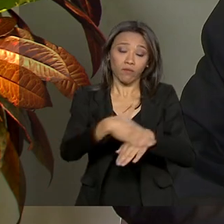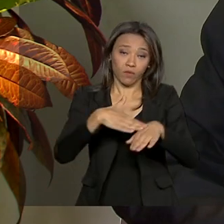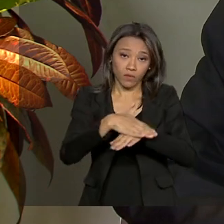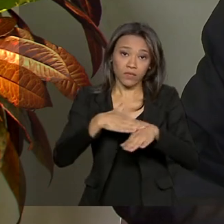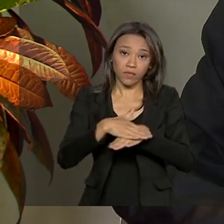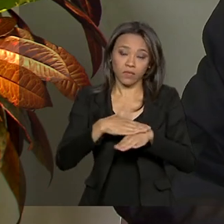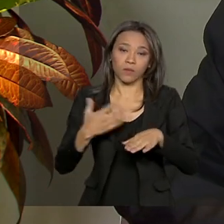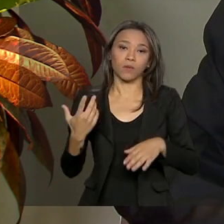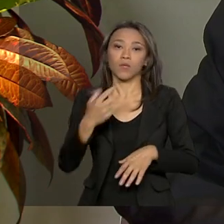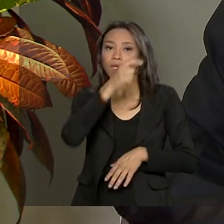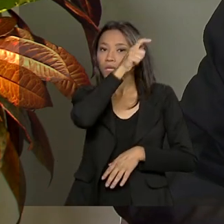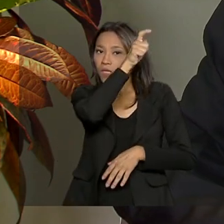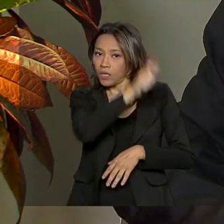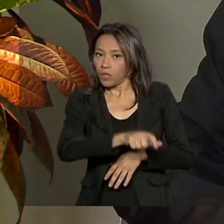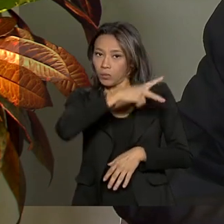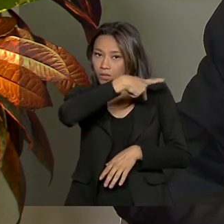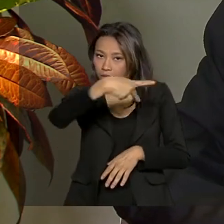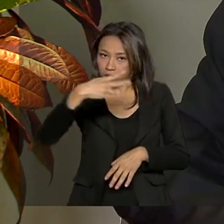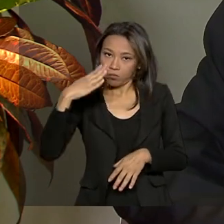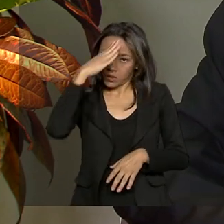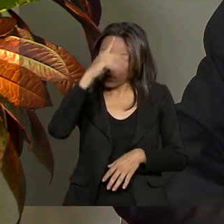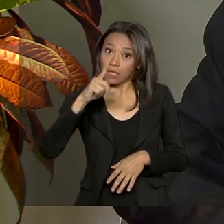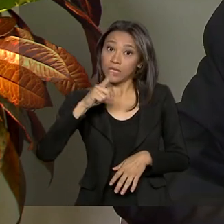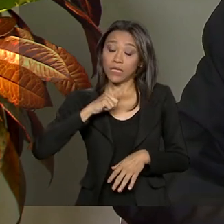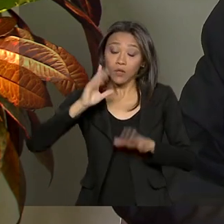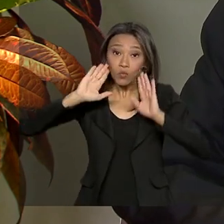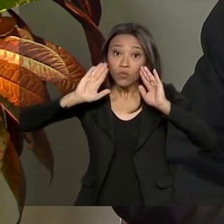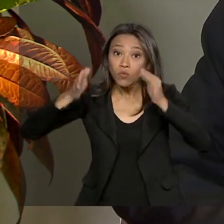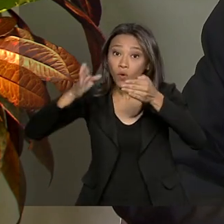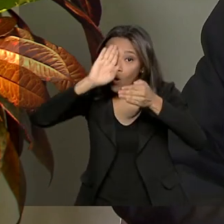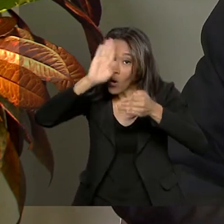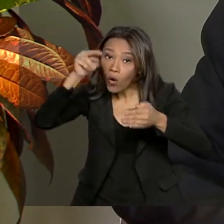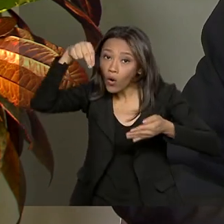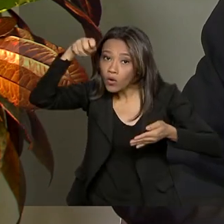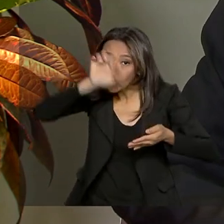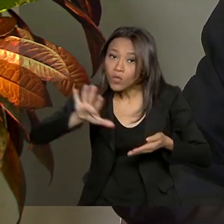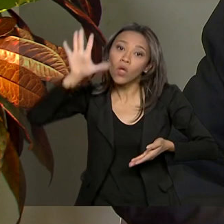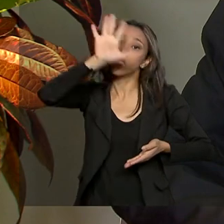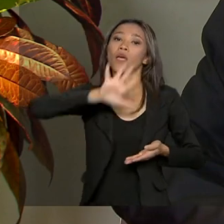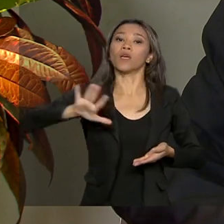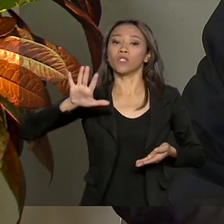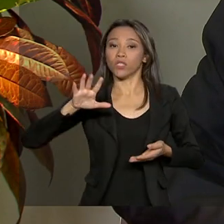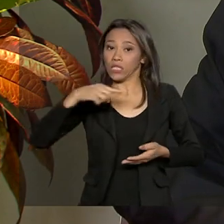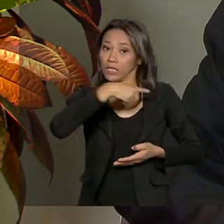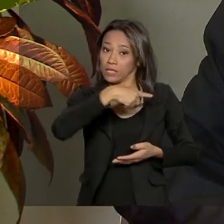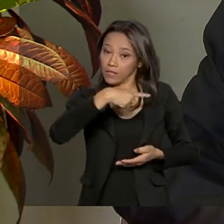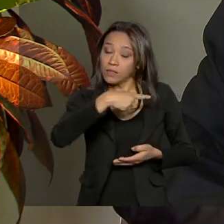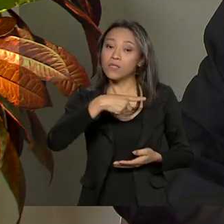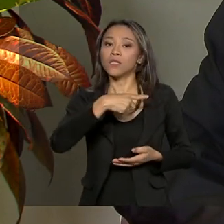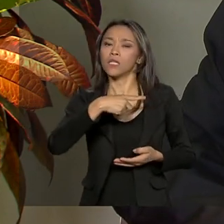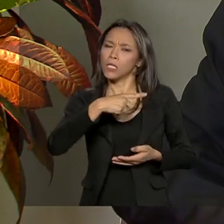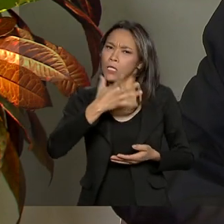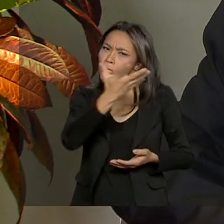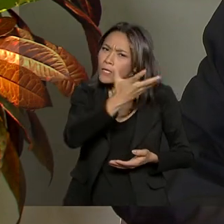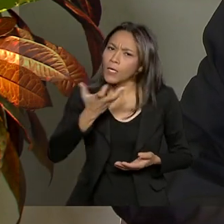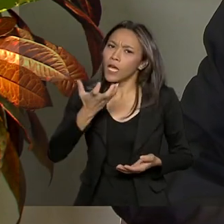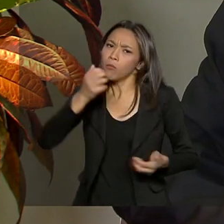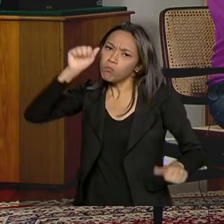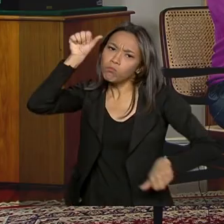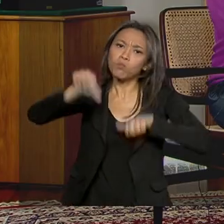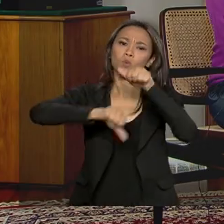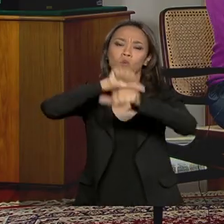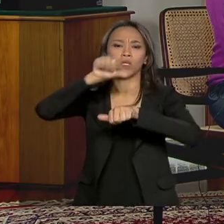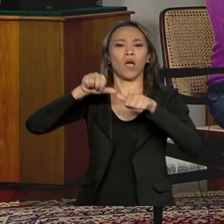O presidente tem muito clara a prioridade do Nordeste. E ele é um grande incentivador de modificar a vida do